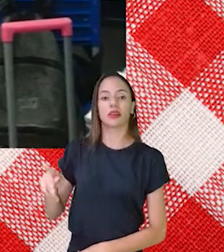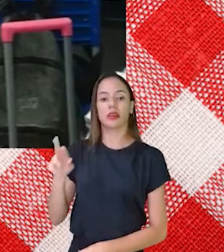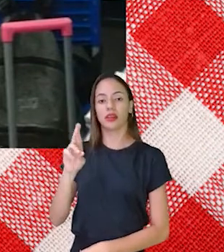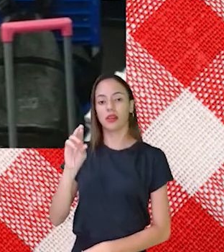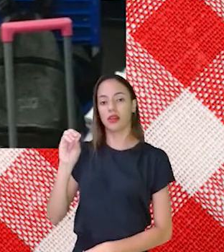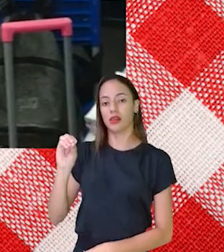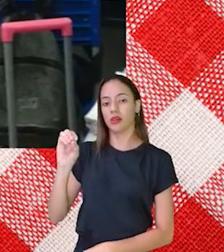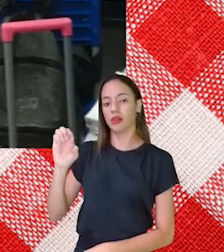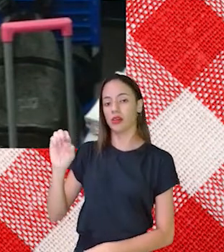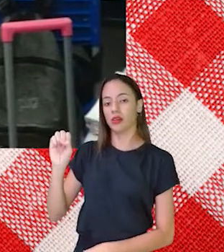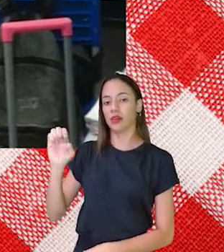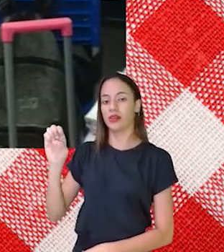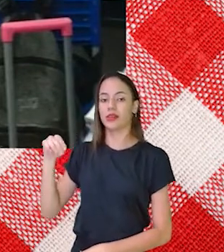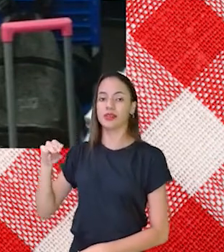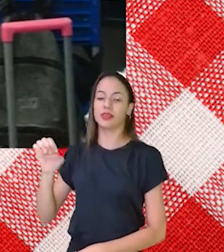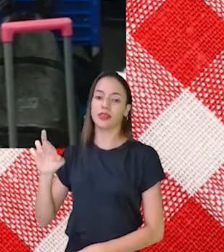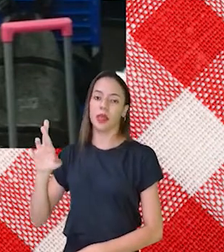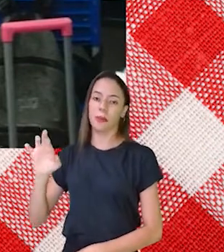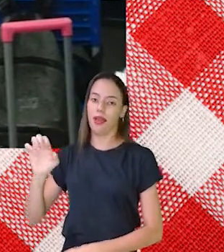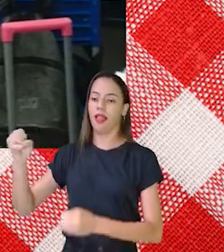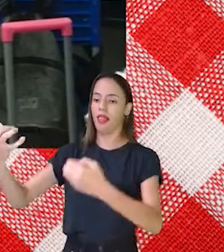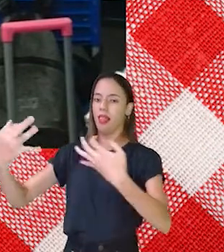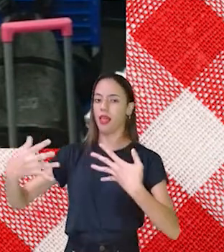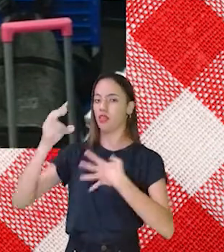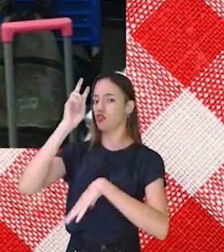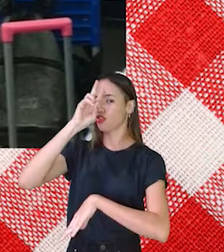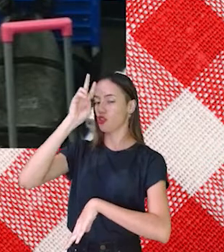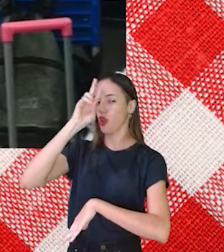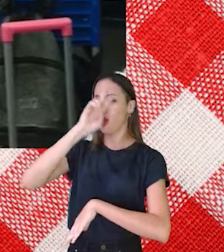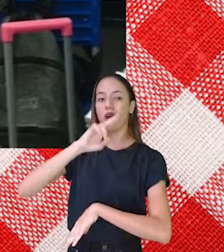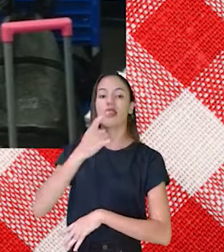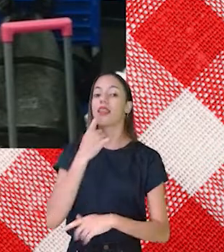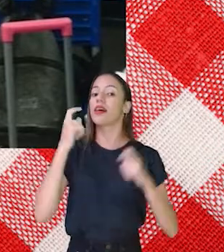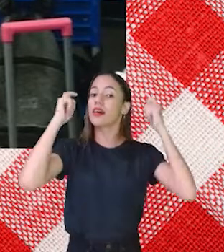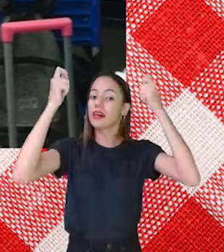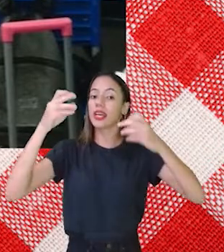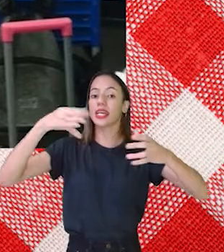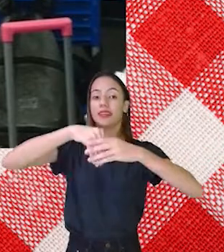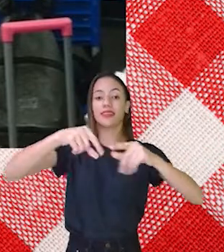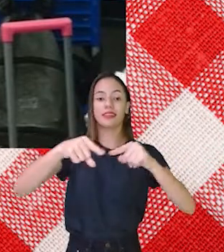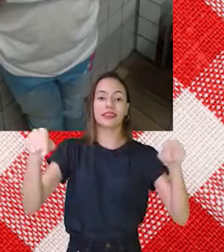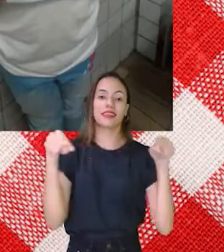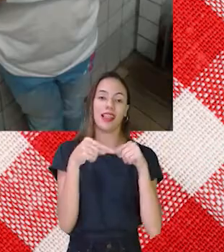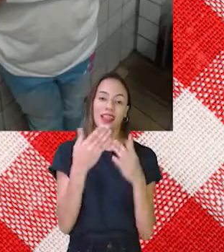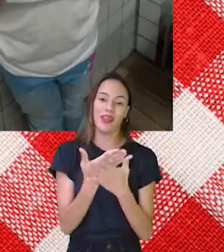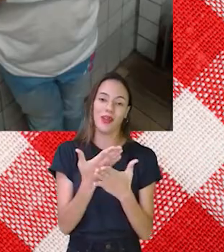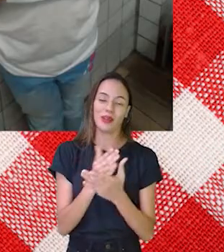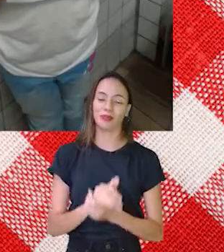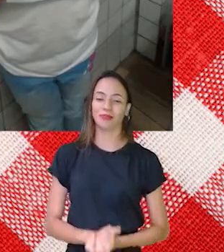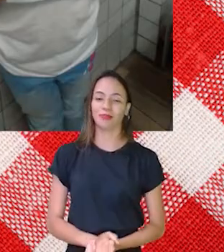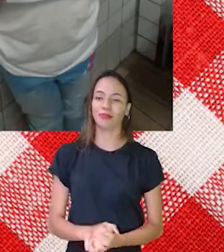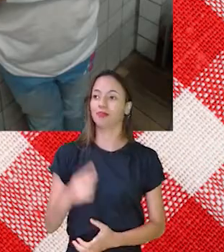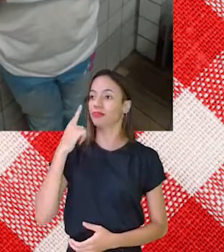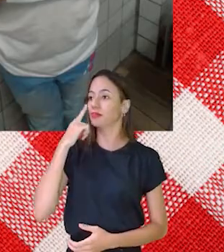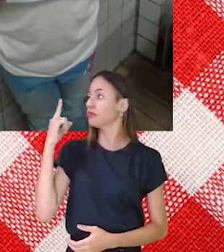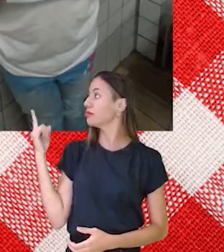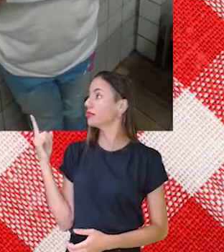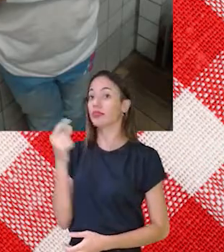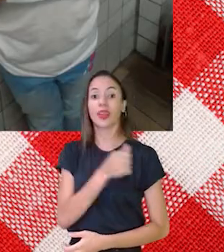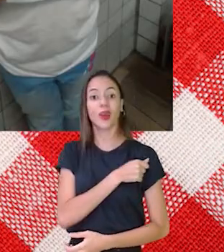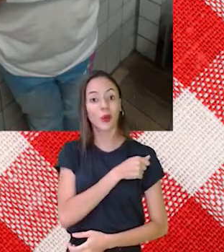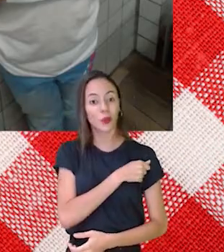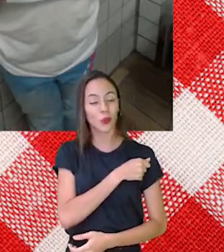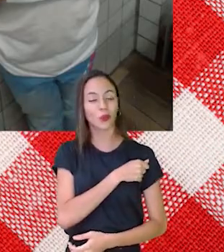Rosemary Contando a história Da chapéuzinho Na sala de aula Olha só E esses são os